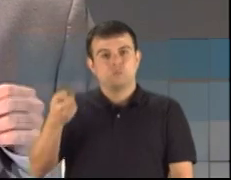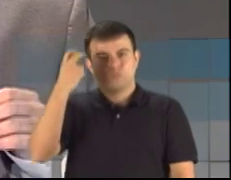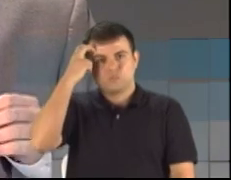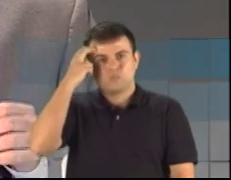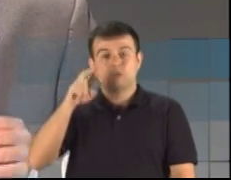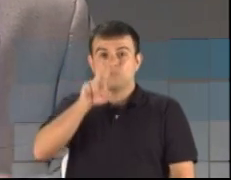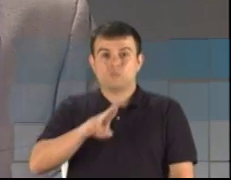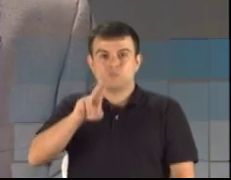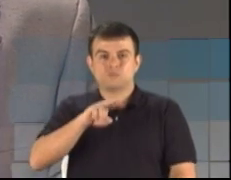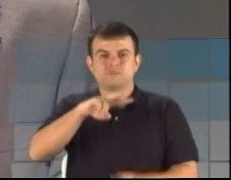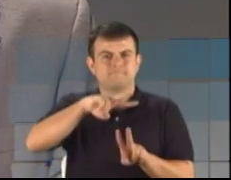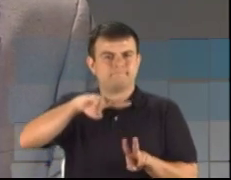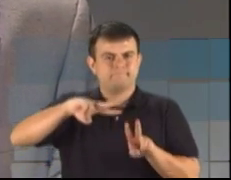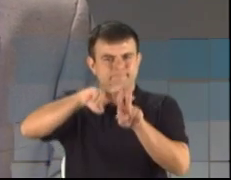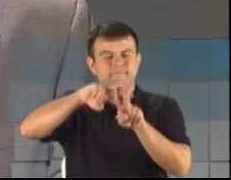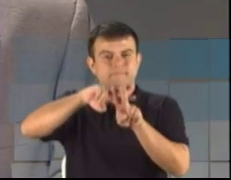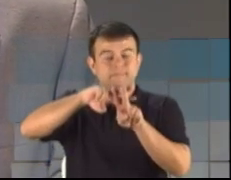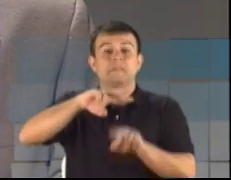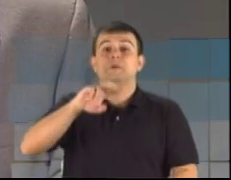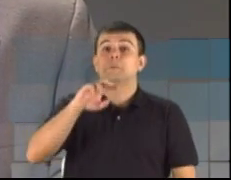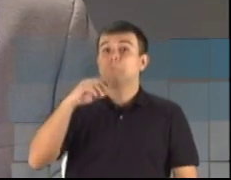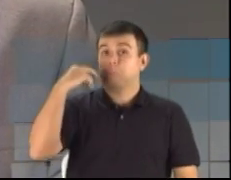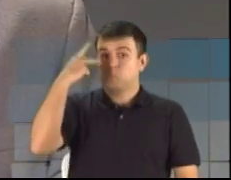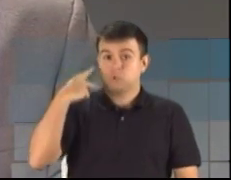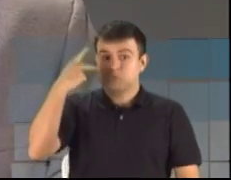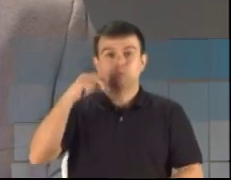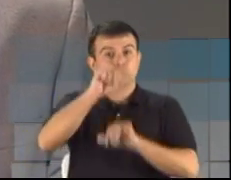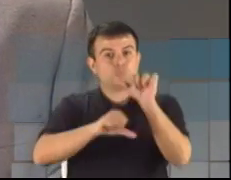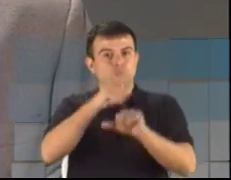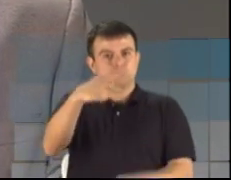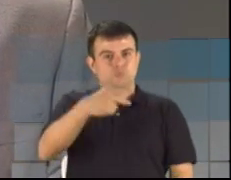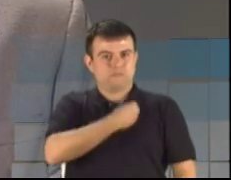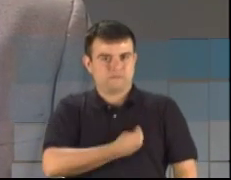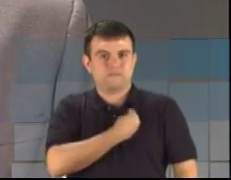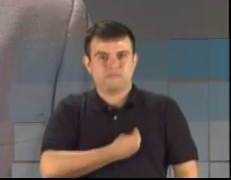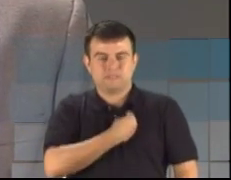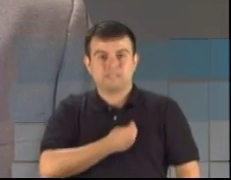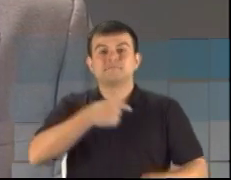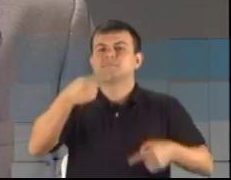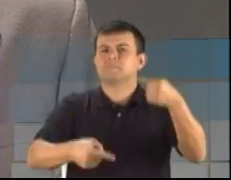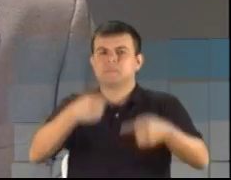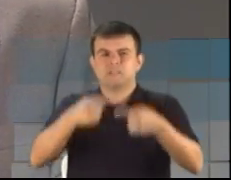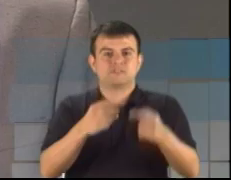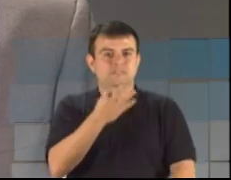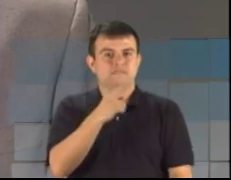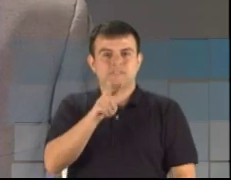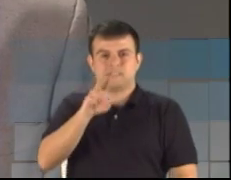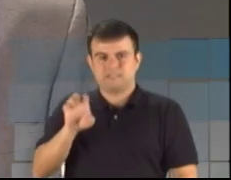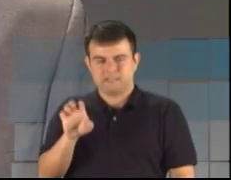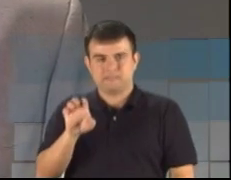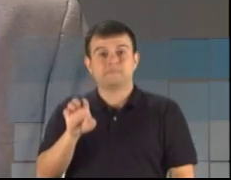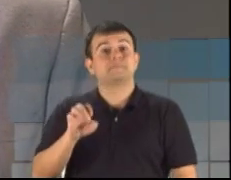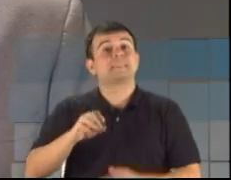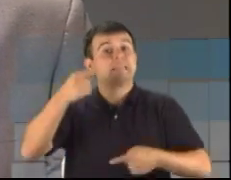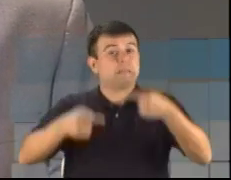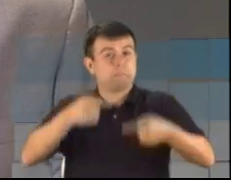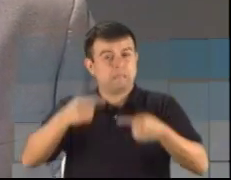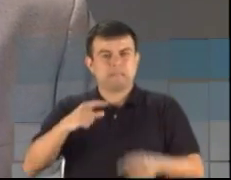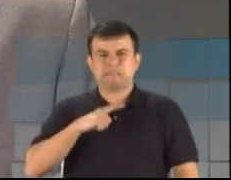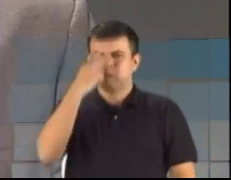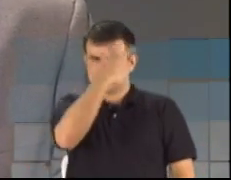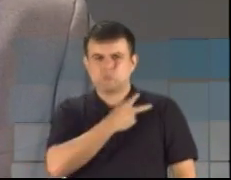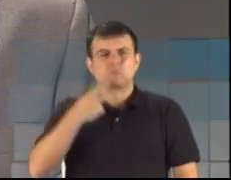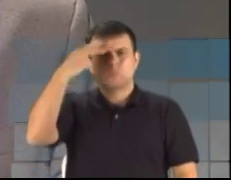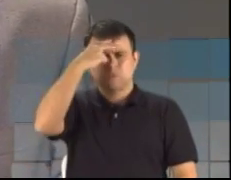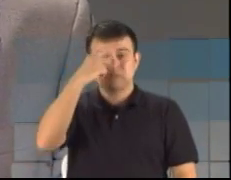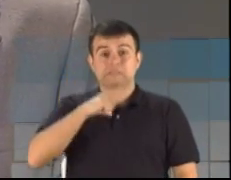Política Muda Sua Vida e Debates TVE. O debate terá cerca de duas horas de duração e será dividido em